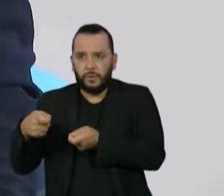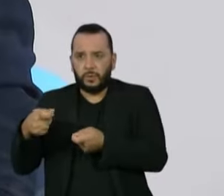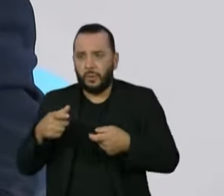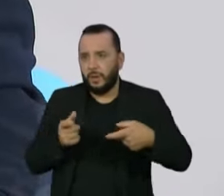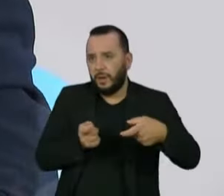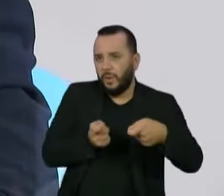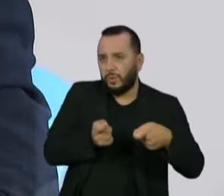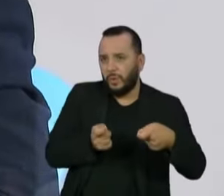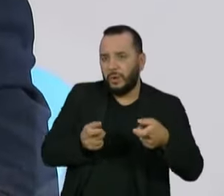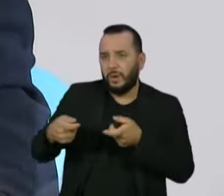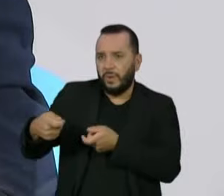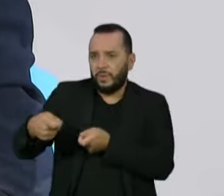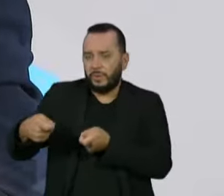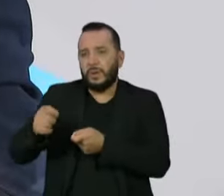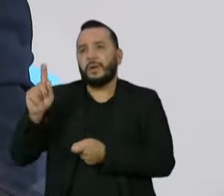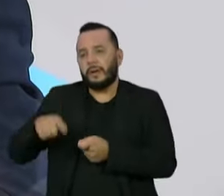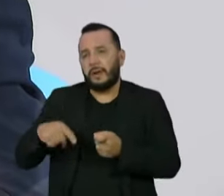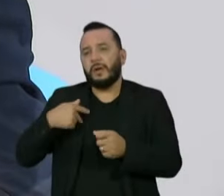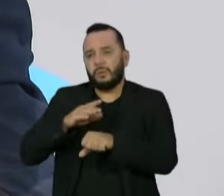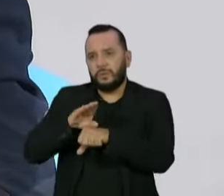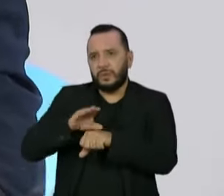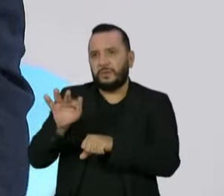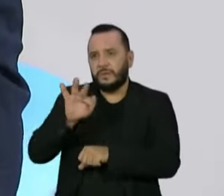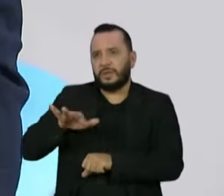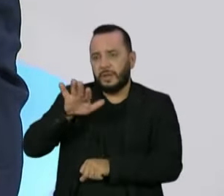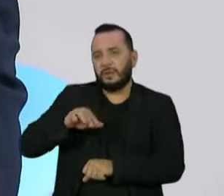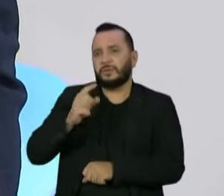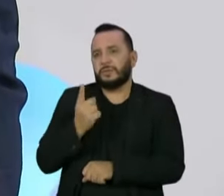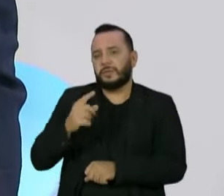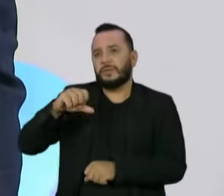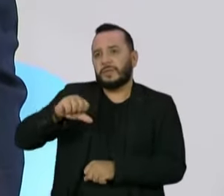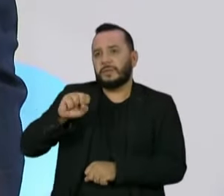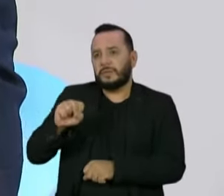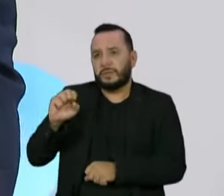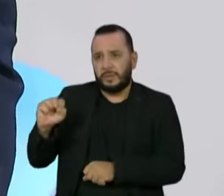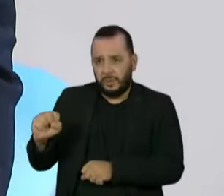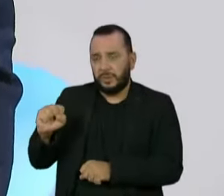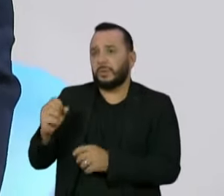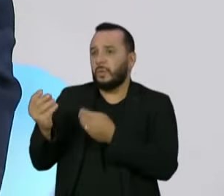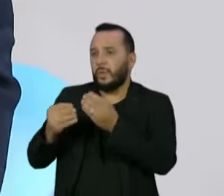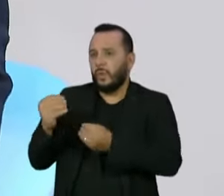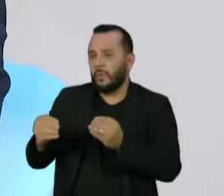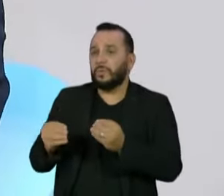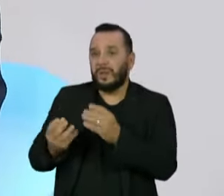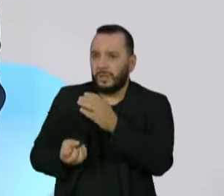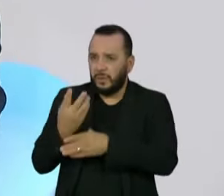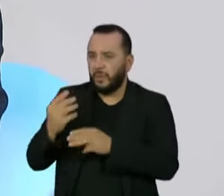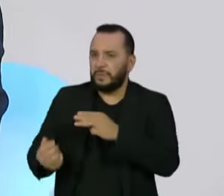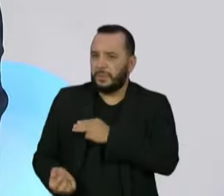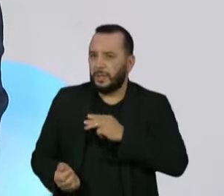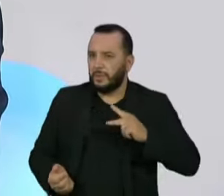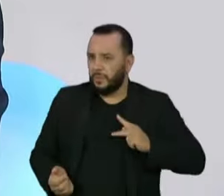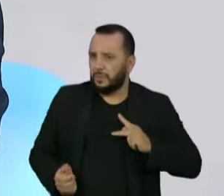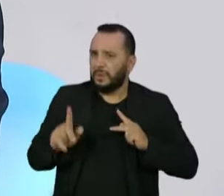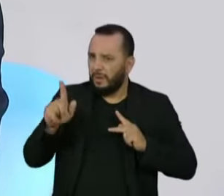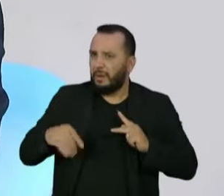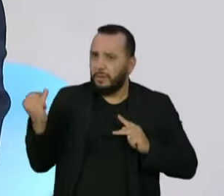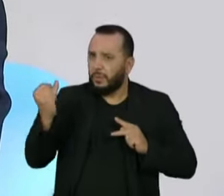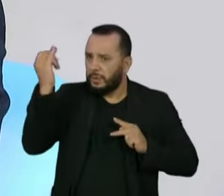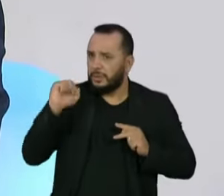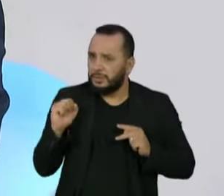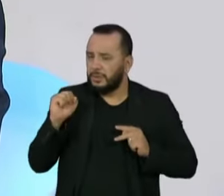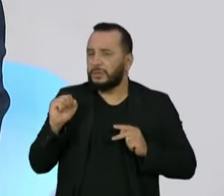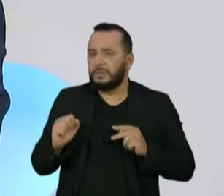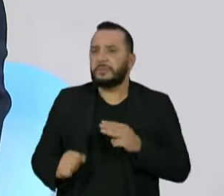foi com a Constituição Federal de 88, que nós tivemos a instituição do Ministério Público com tamanha importância, que tem que